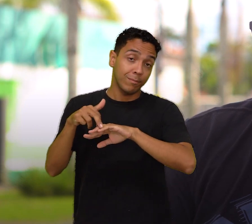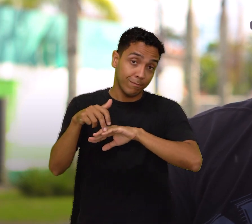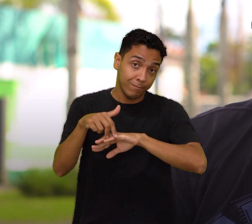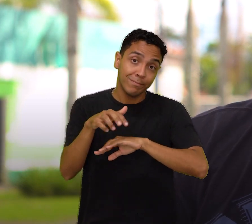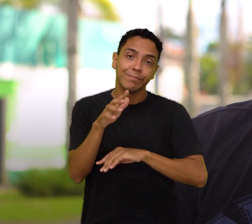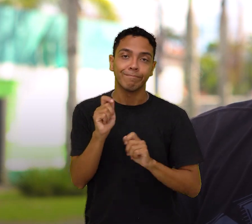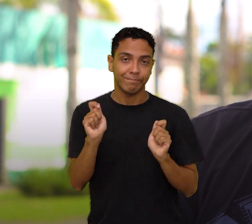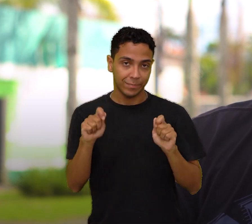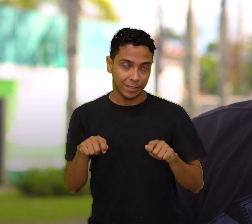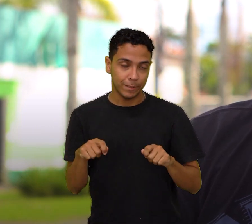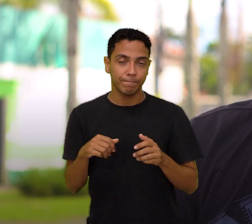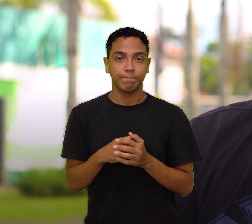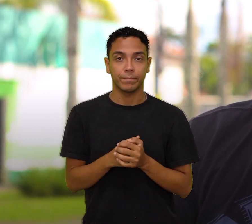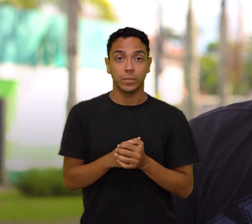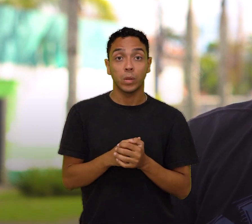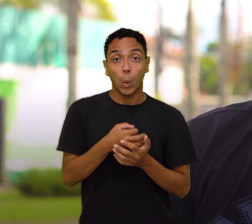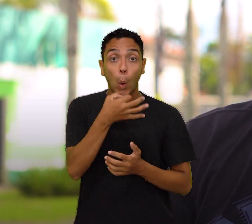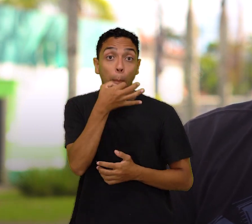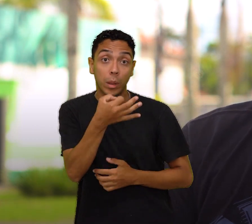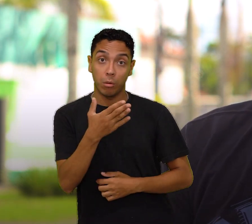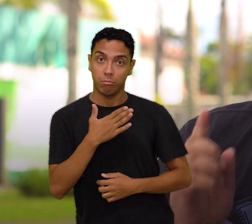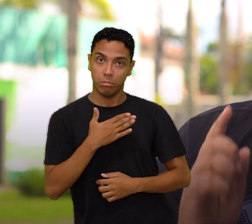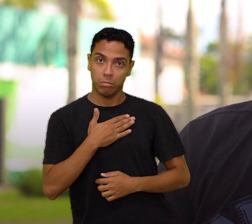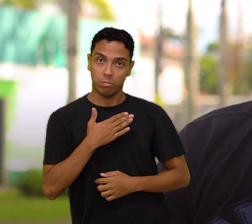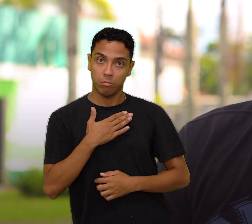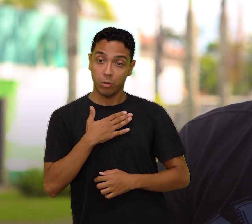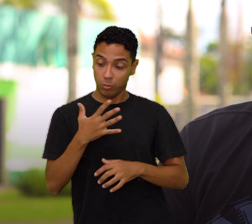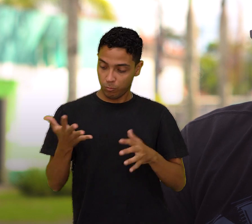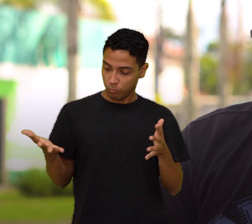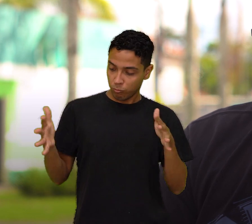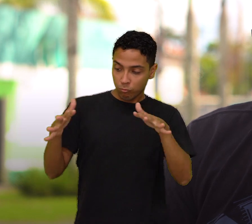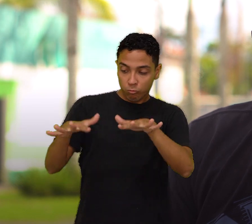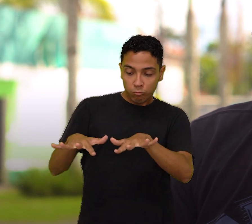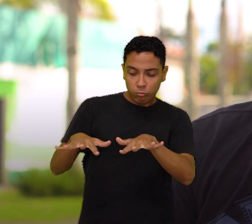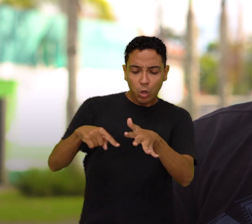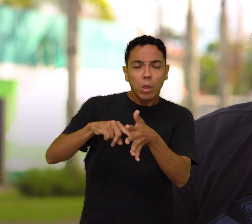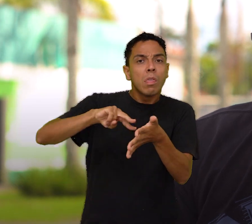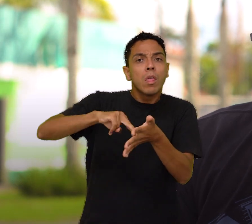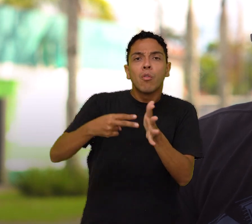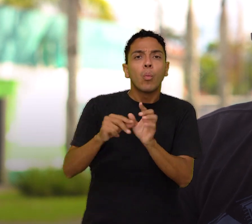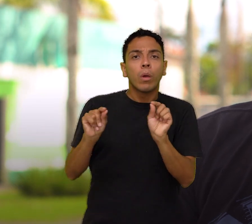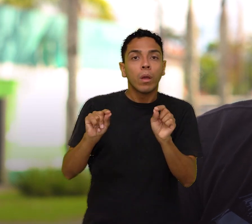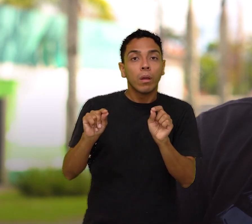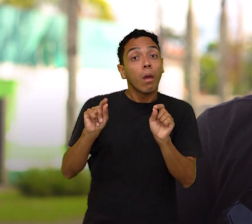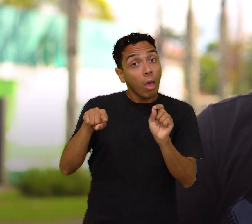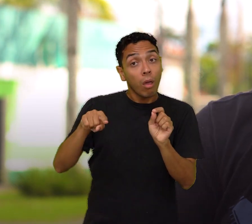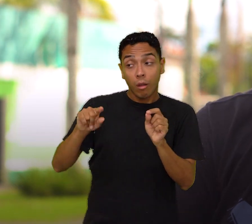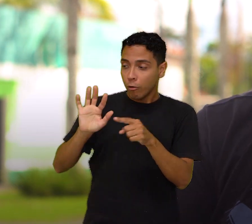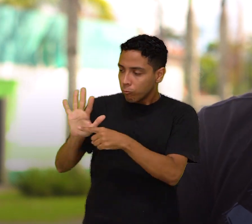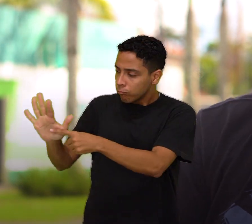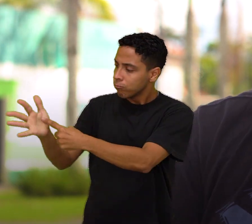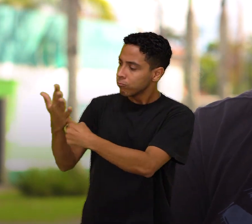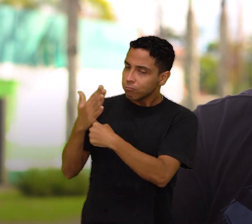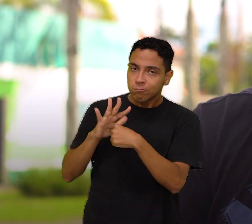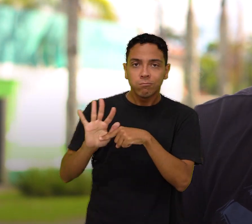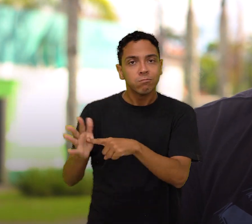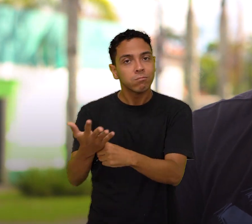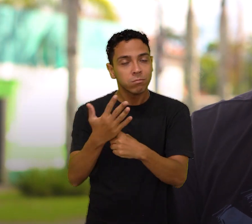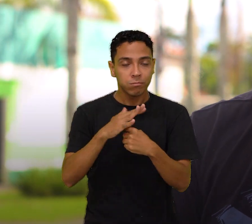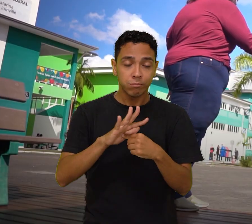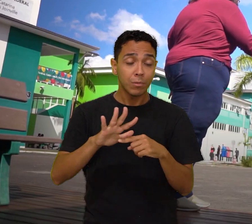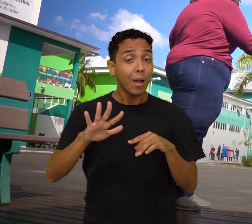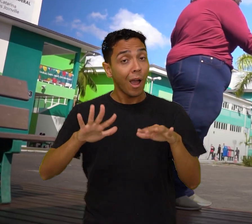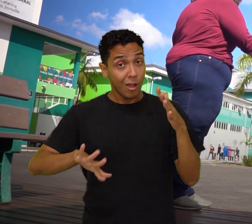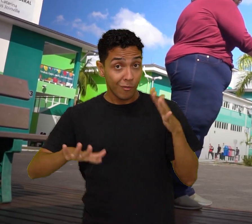Mas por causa da minha visão, assim, se alguém não me dá a mão, parece que o degrau é